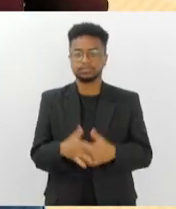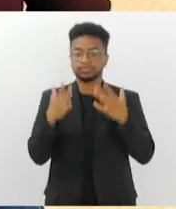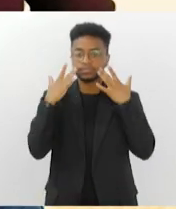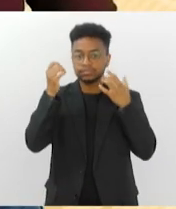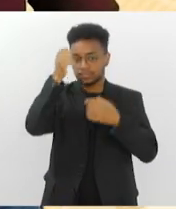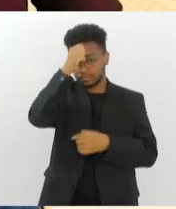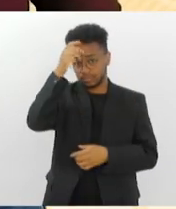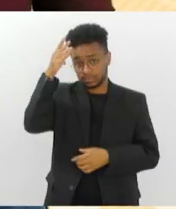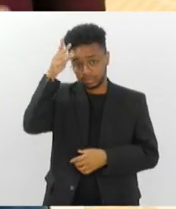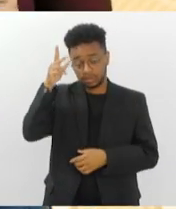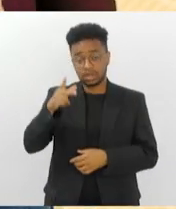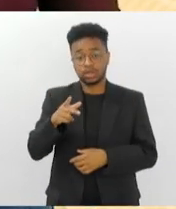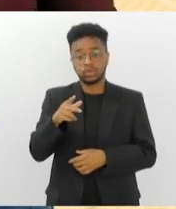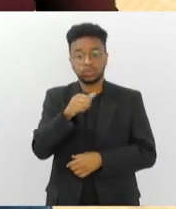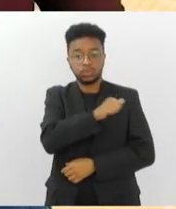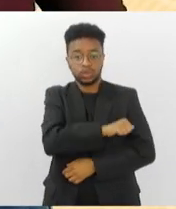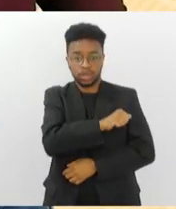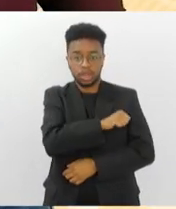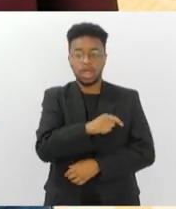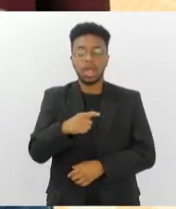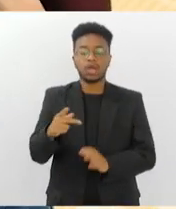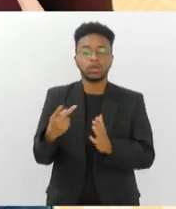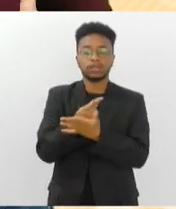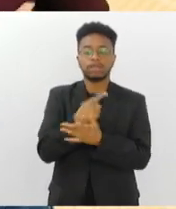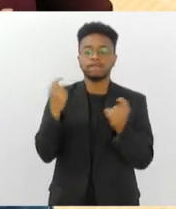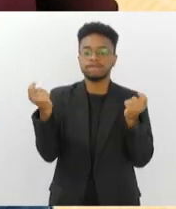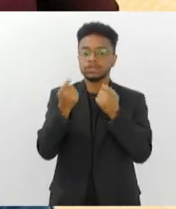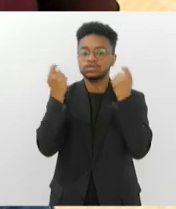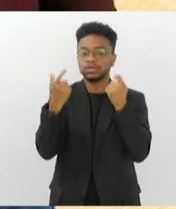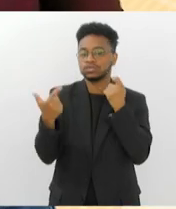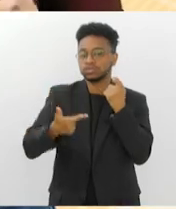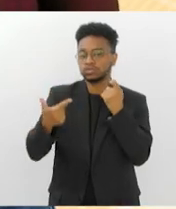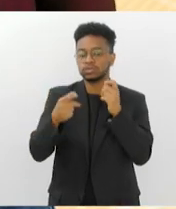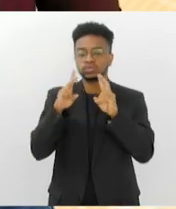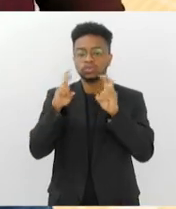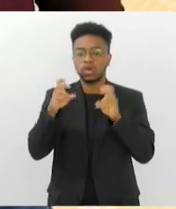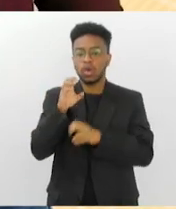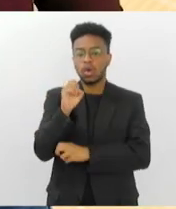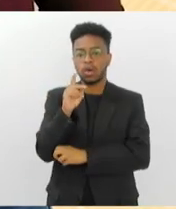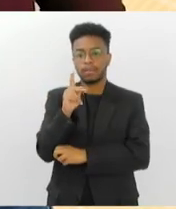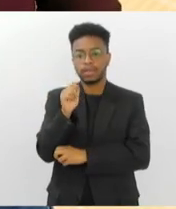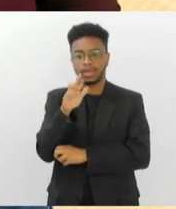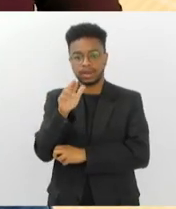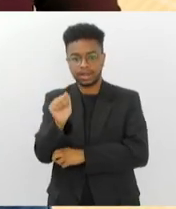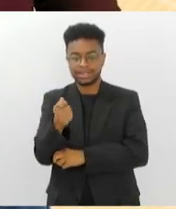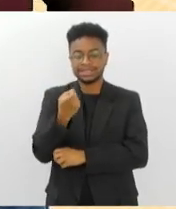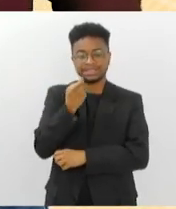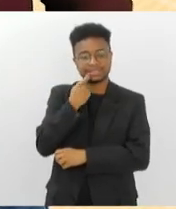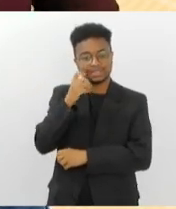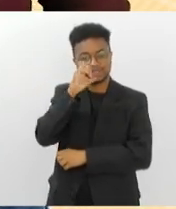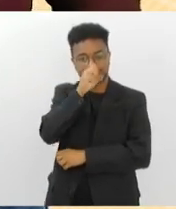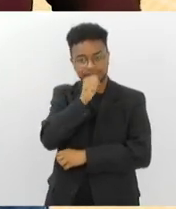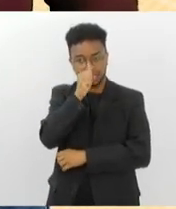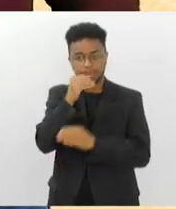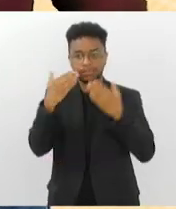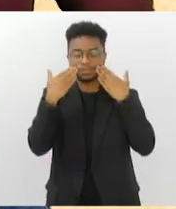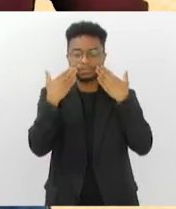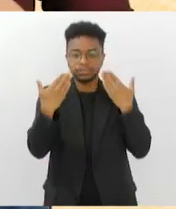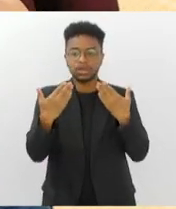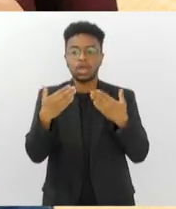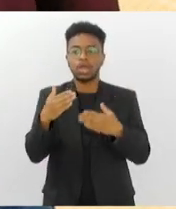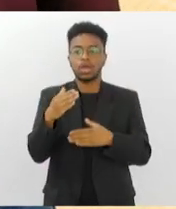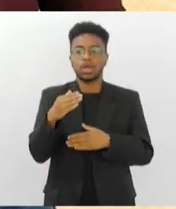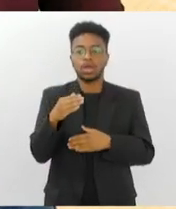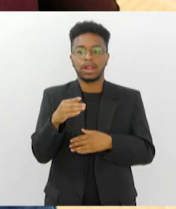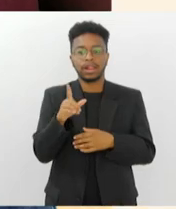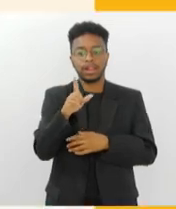Municipal do Rio acontece o segundo festival Oficina da Ópera, que nesta sexta e sábado apresenta a ópera Le